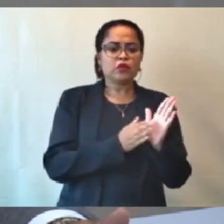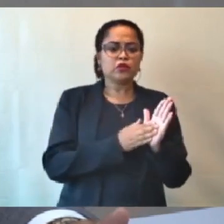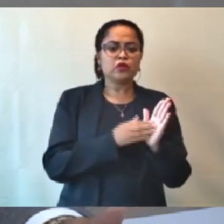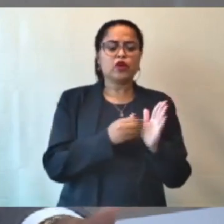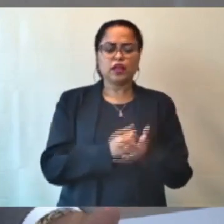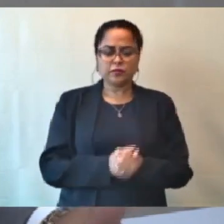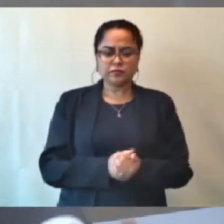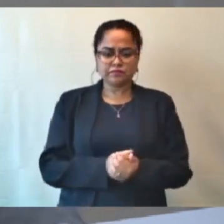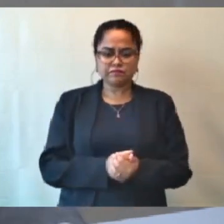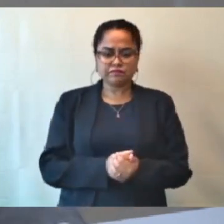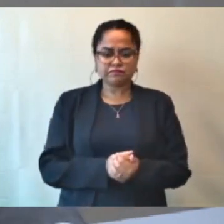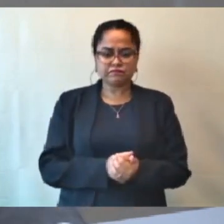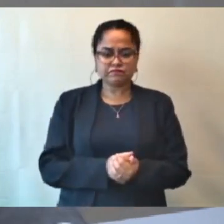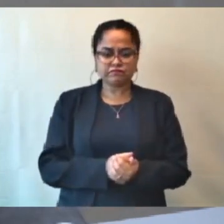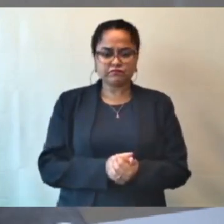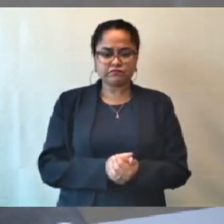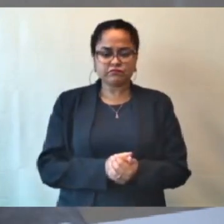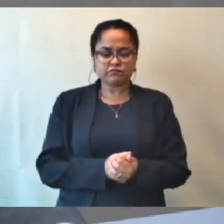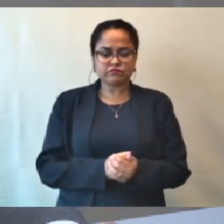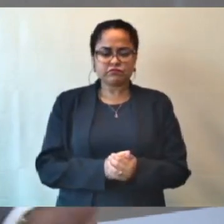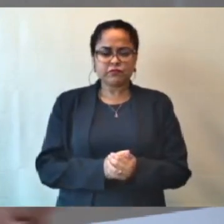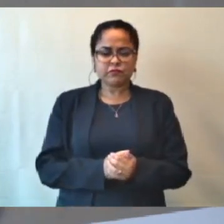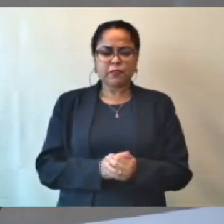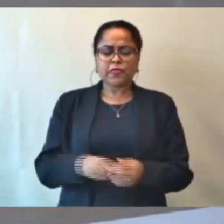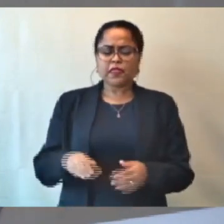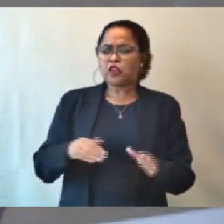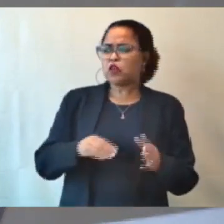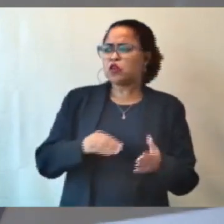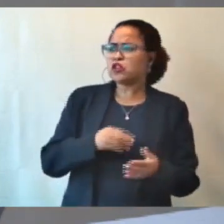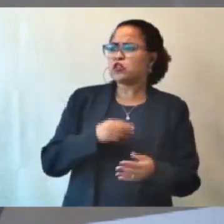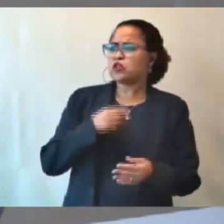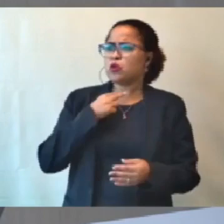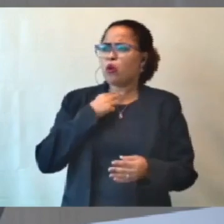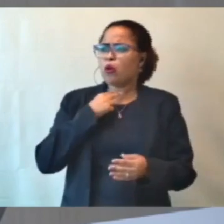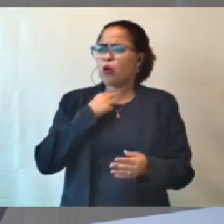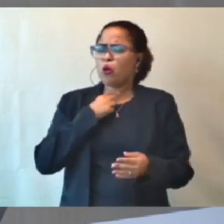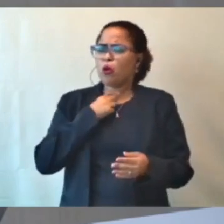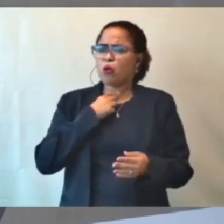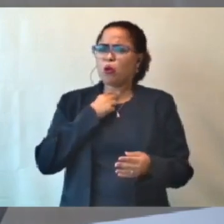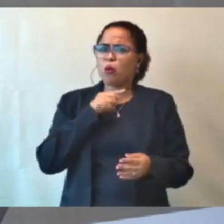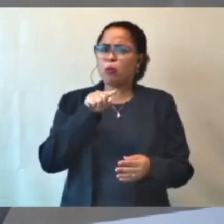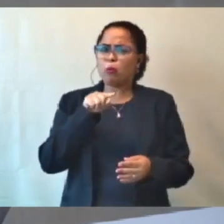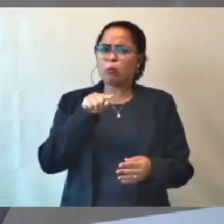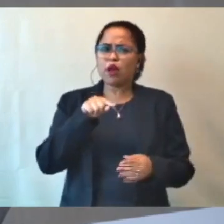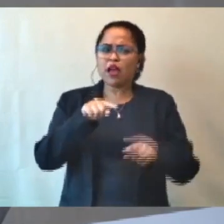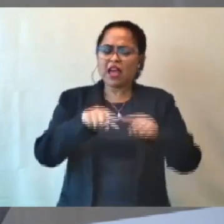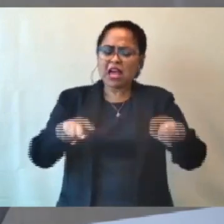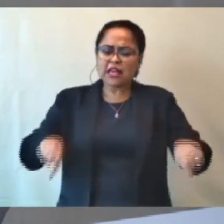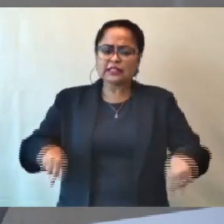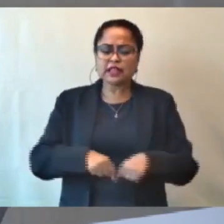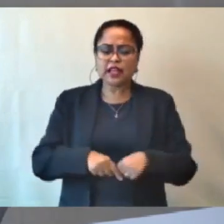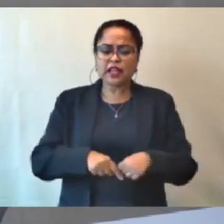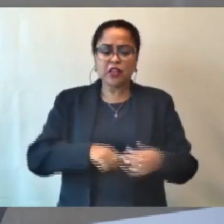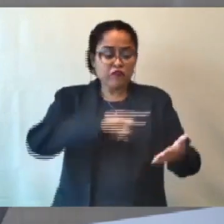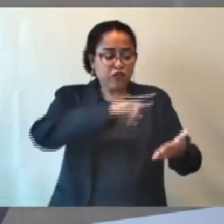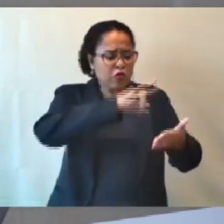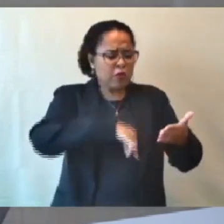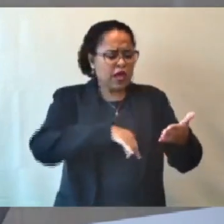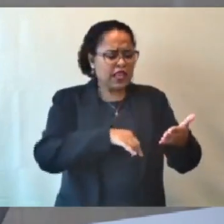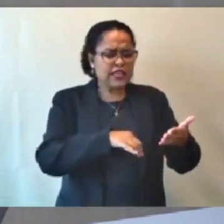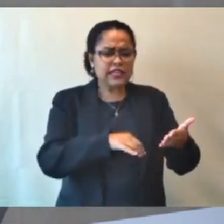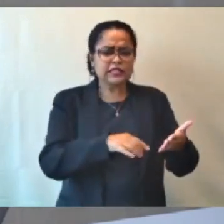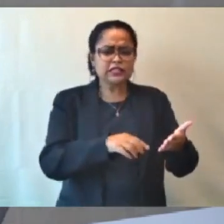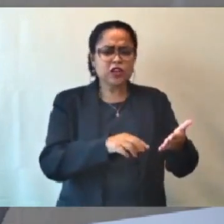onde o Castelar ocupa aquela sala, e eu vi lá uma lista, uma lista, eu vi, Gilson, uma lista lá com as carinhas